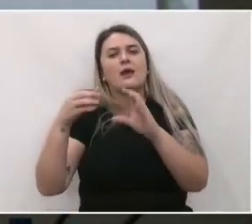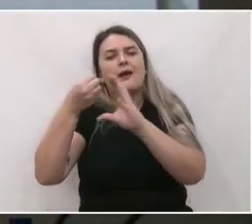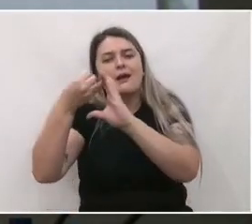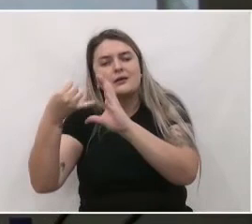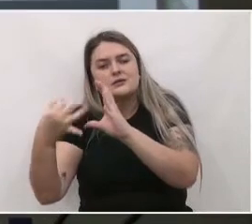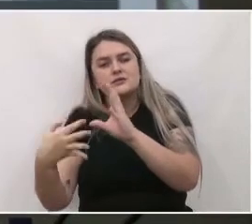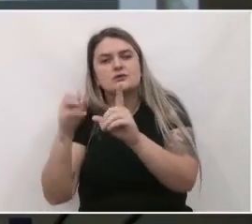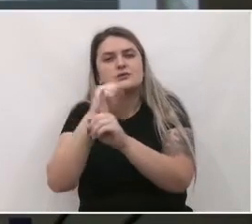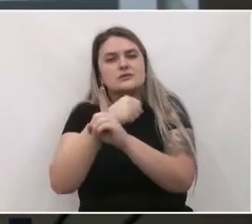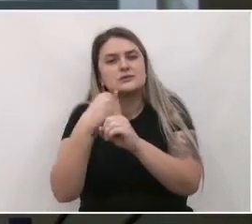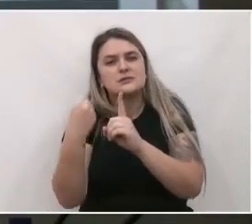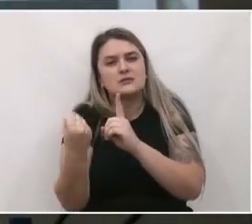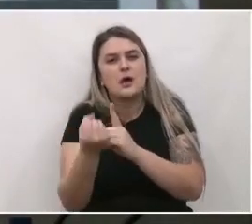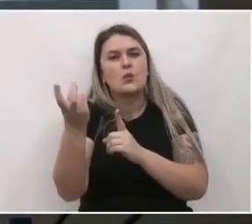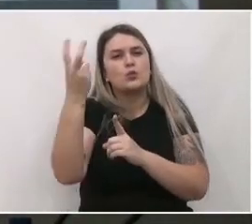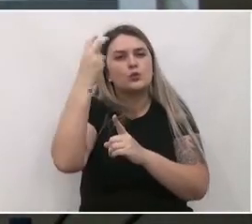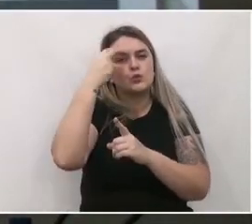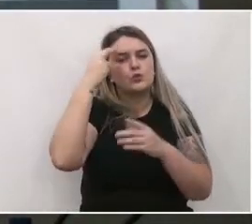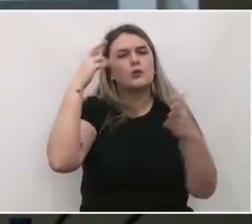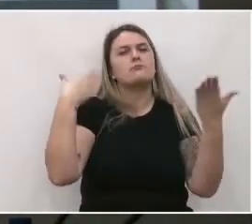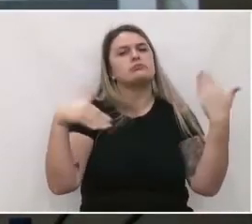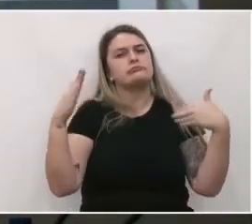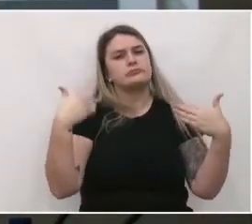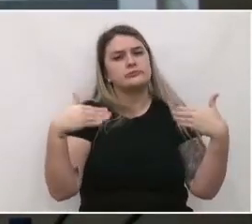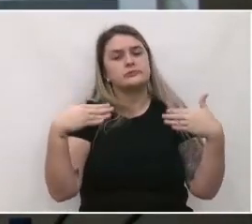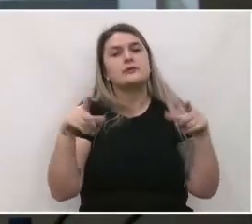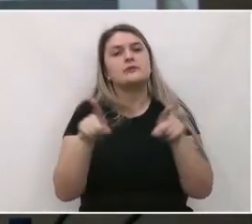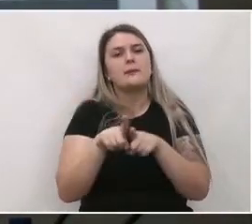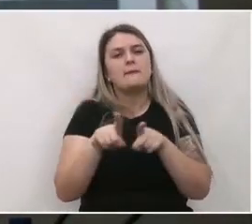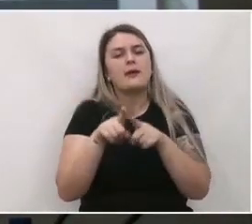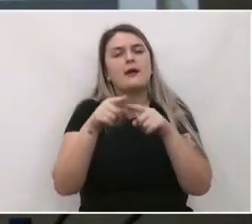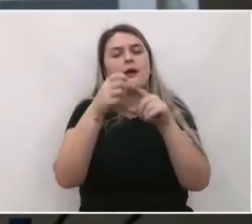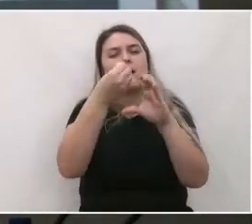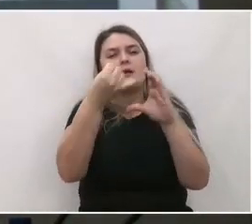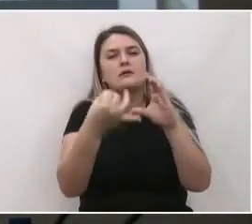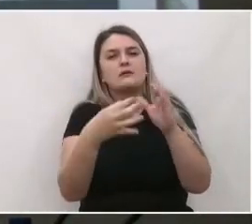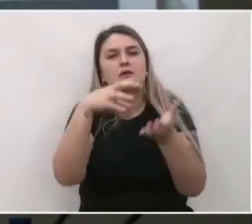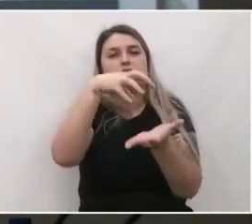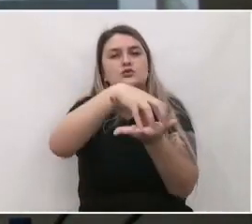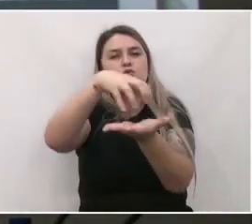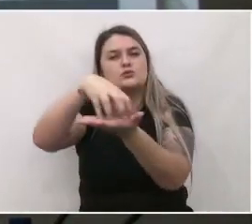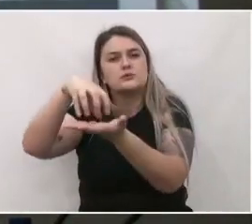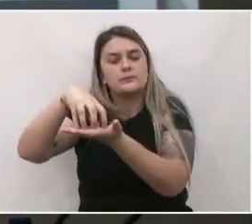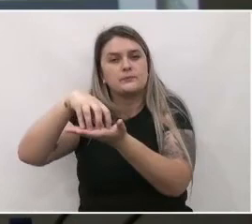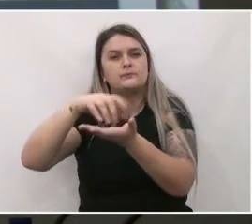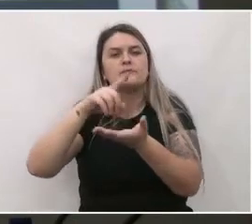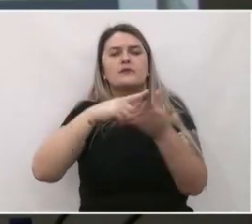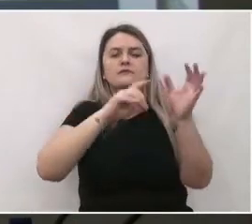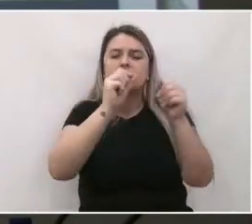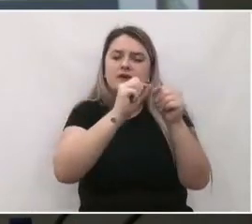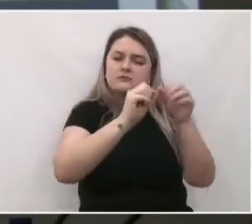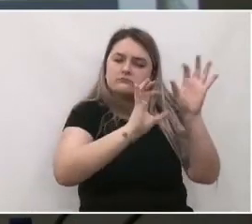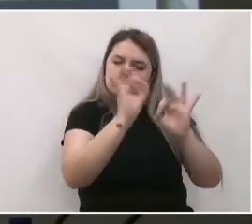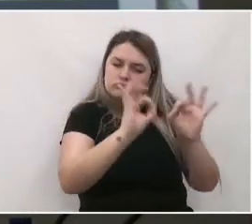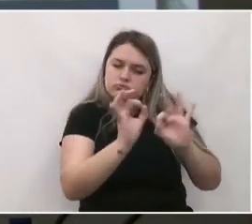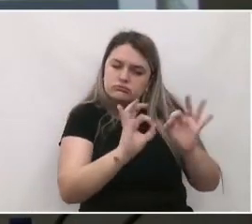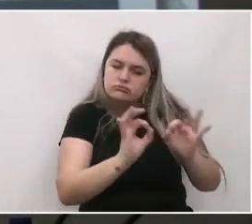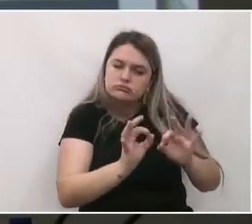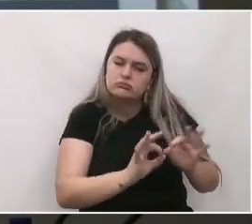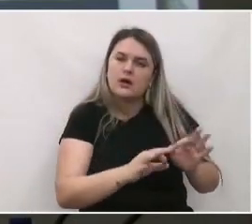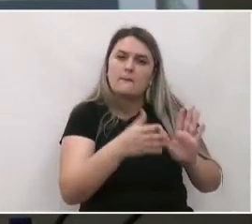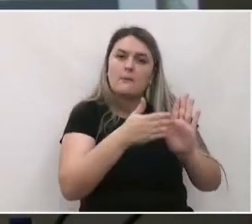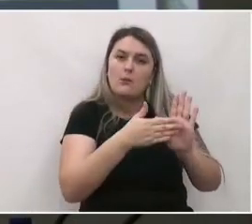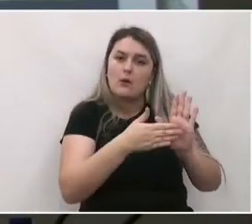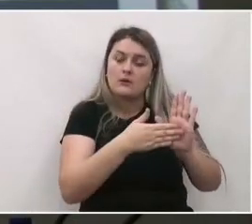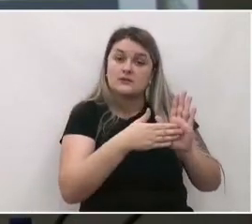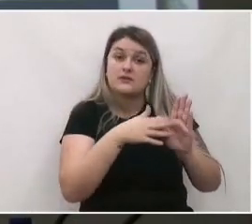culturais e de lazer e os aspectos institucionais. Depois que a gente conseguir elaborar todas essas diretrizes e propostas, gente